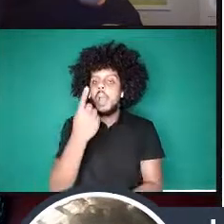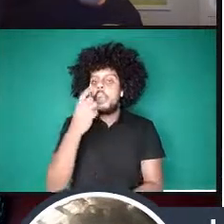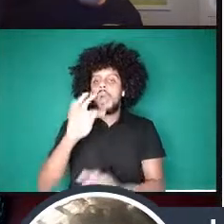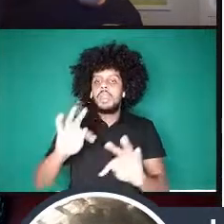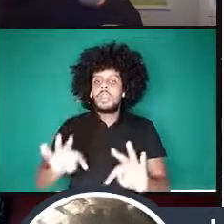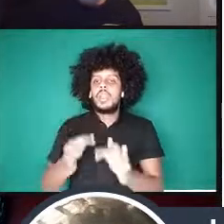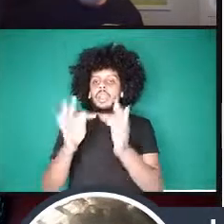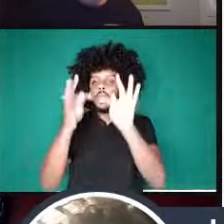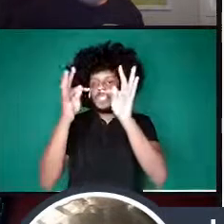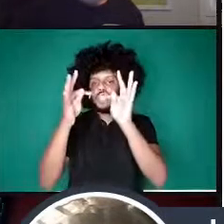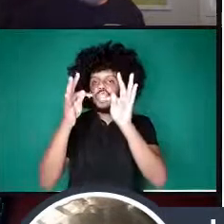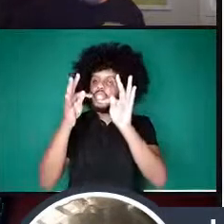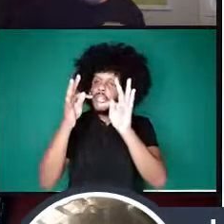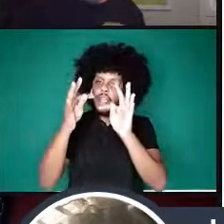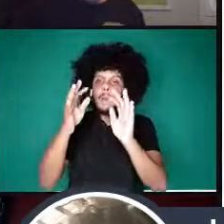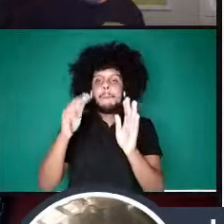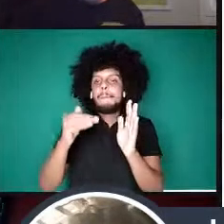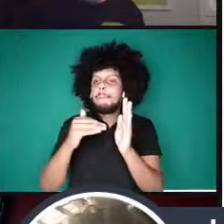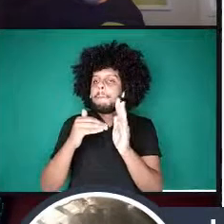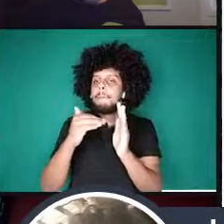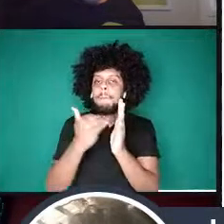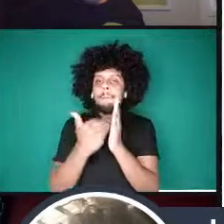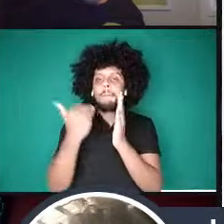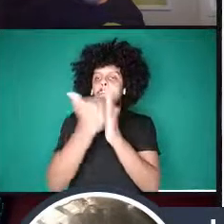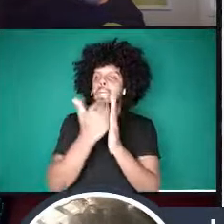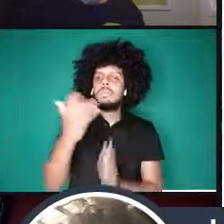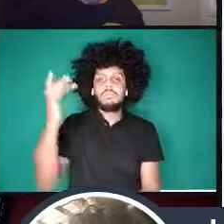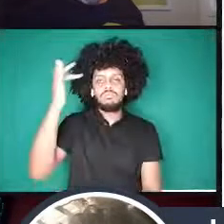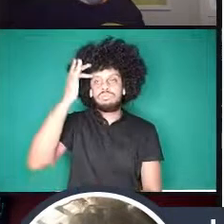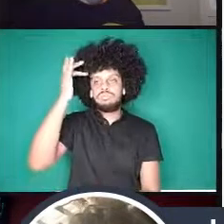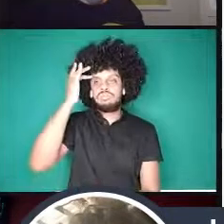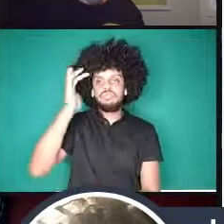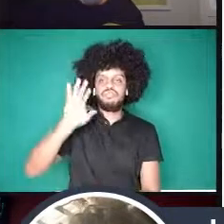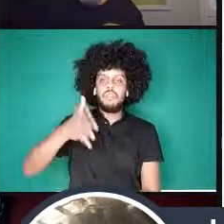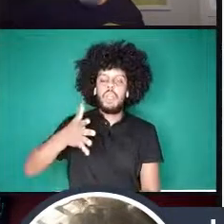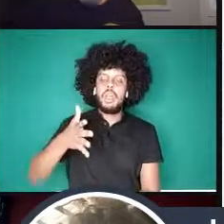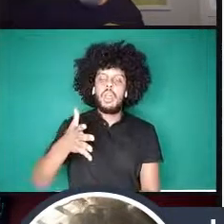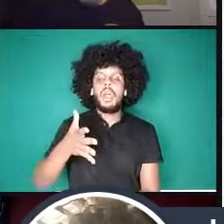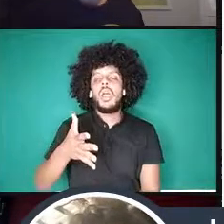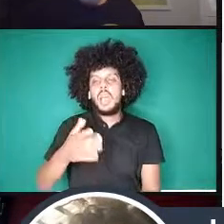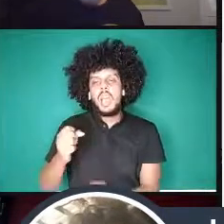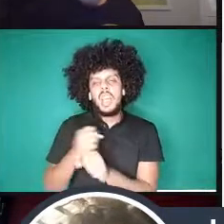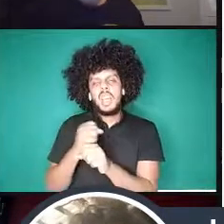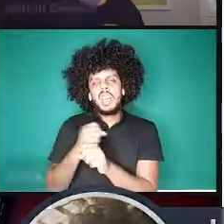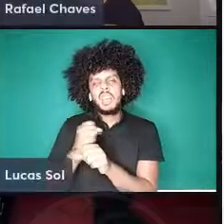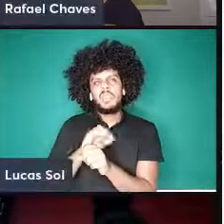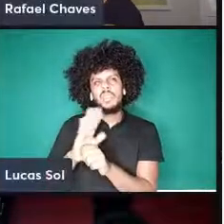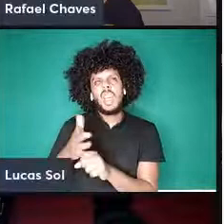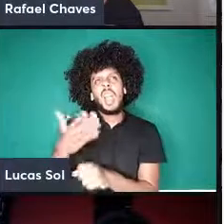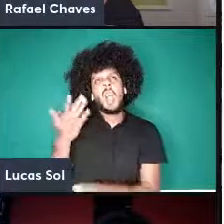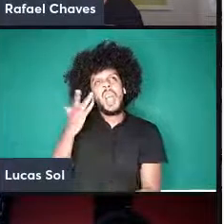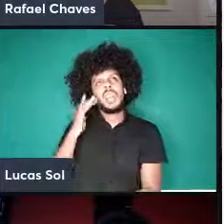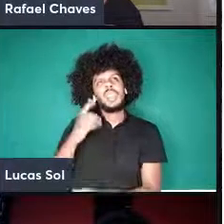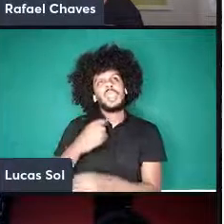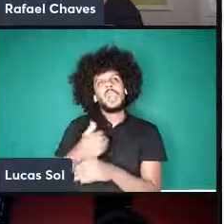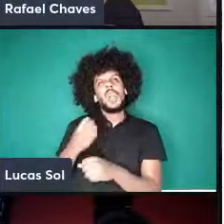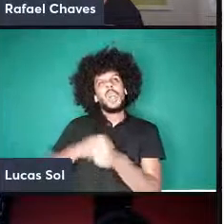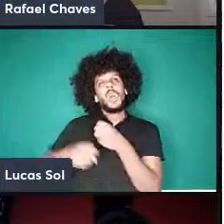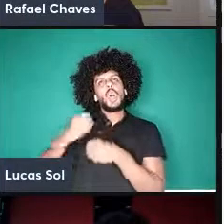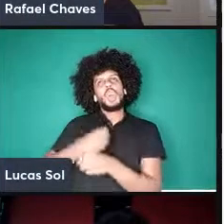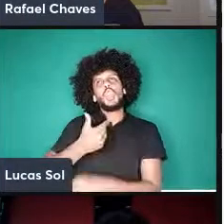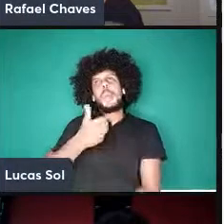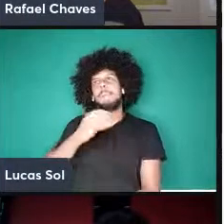mais maduras então já alguns anos se não me engano foi em 2007 as eleições de Genebra na